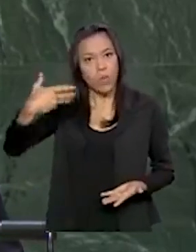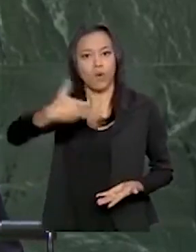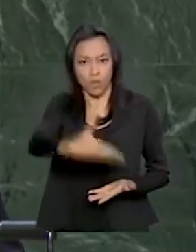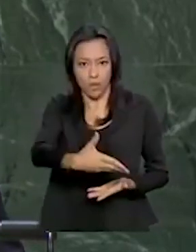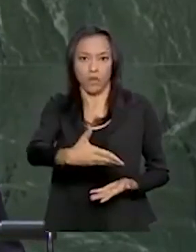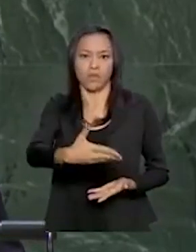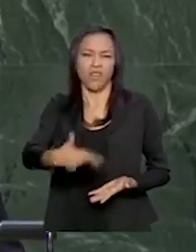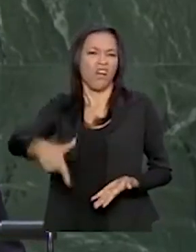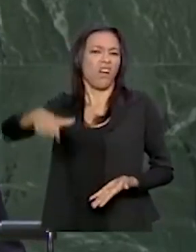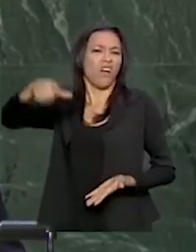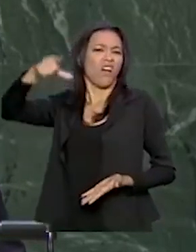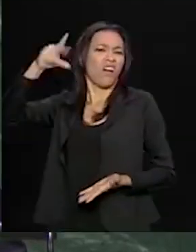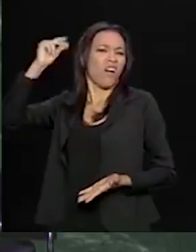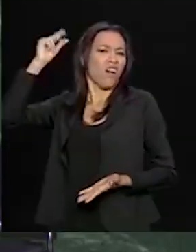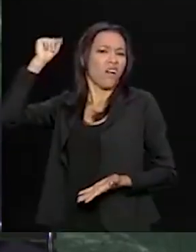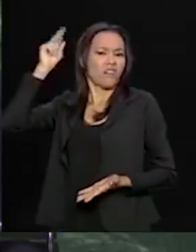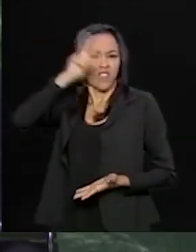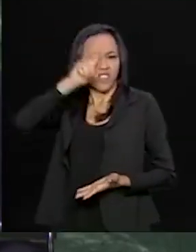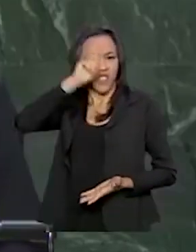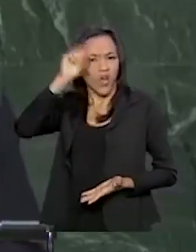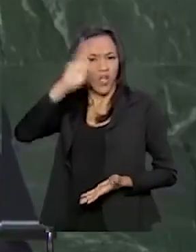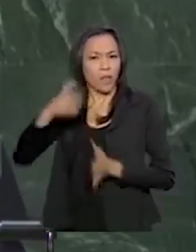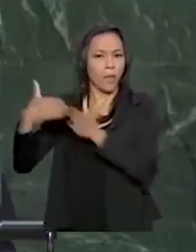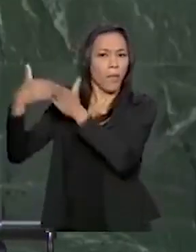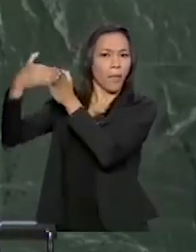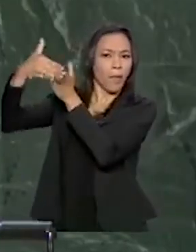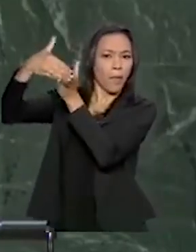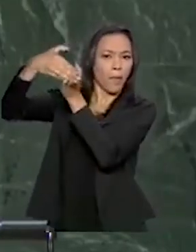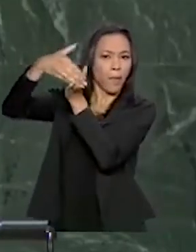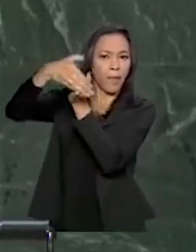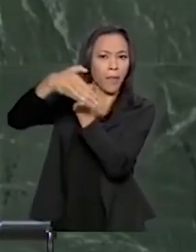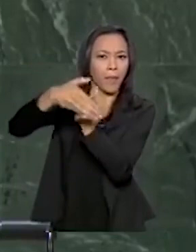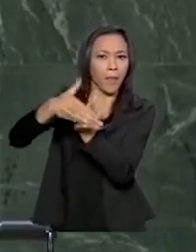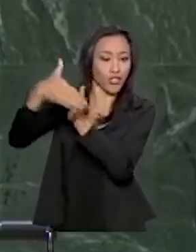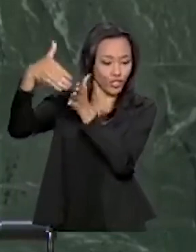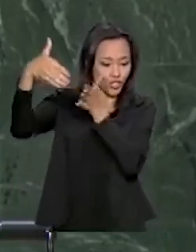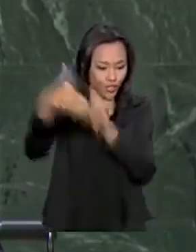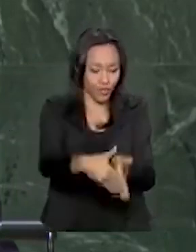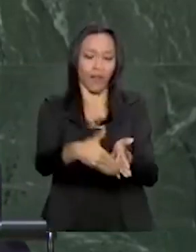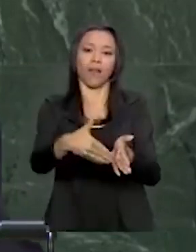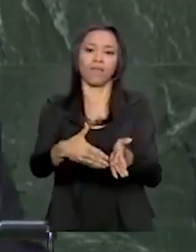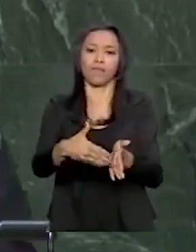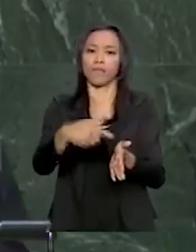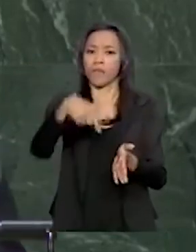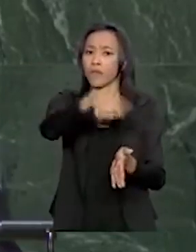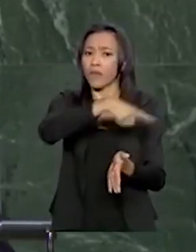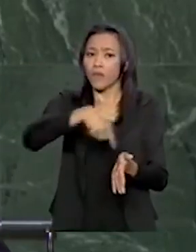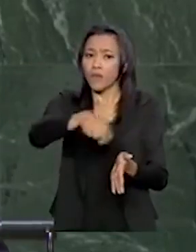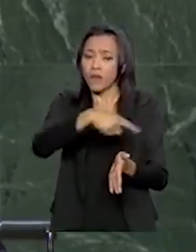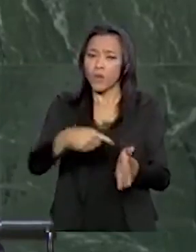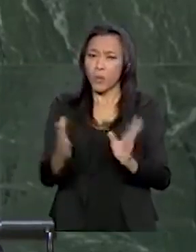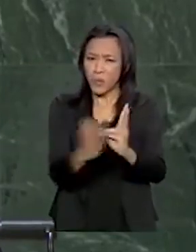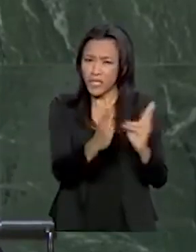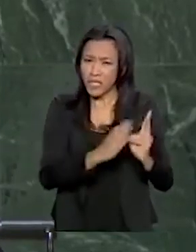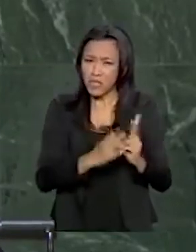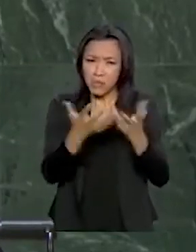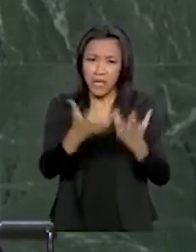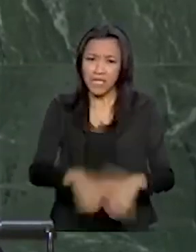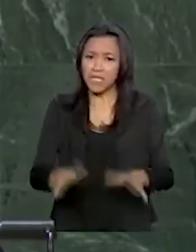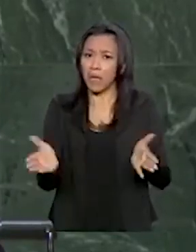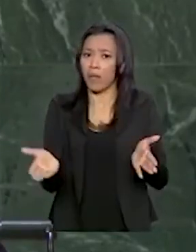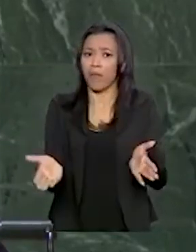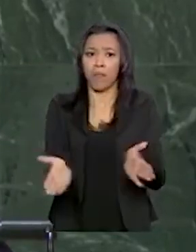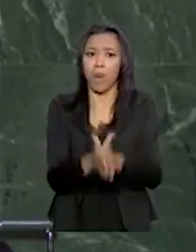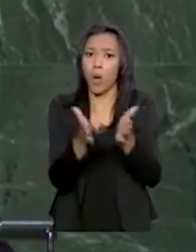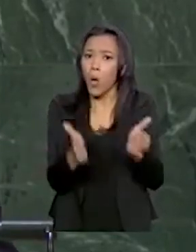chegada dos portugueses em 1500. O índio não quer ser latifundiário, pobre, em cima